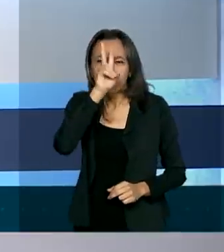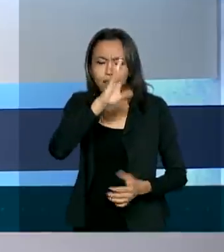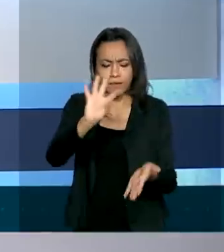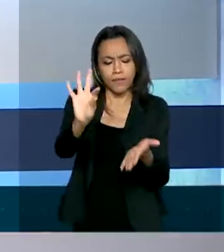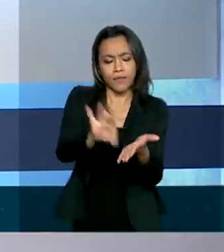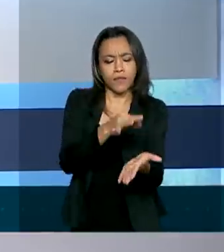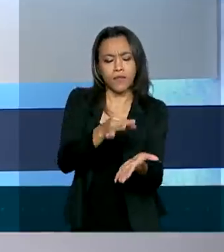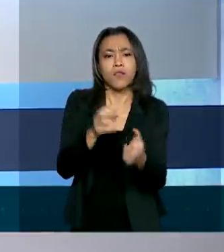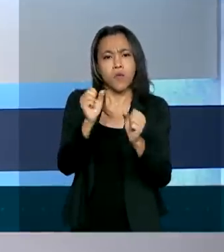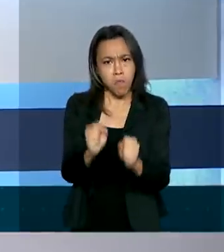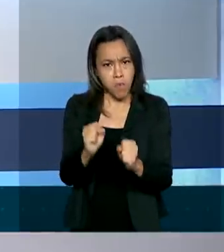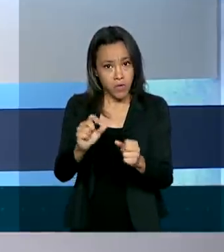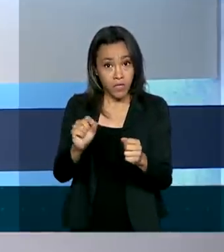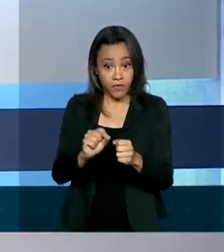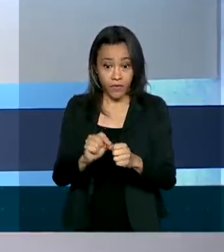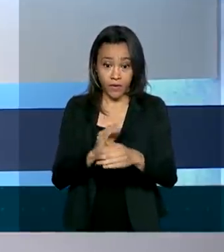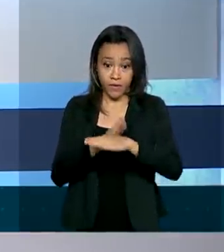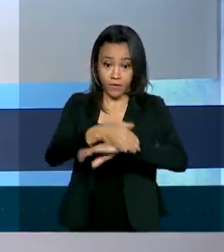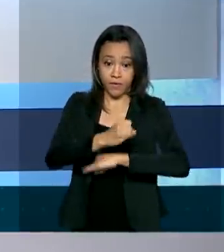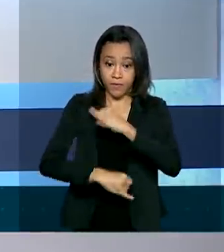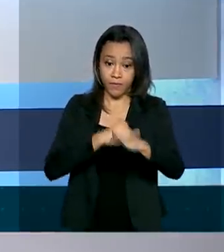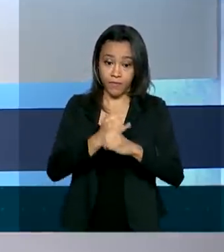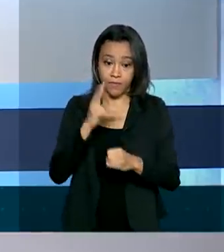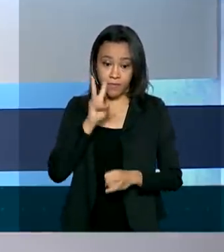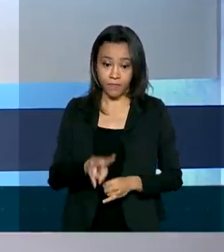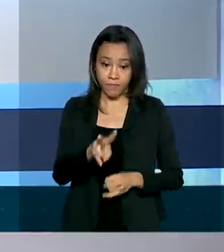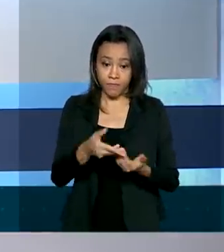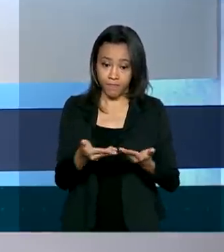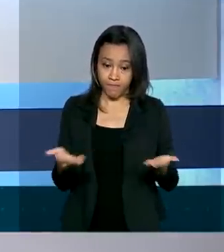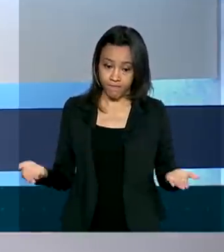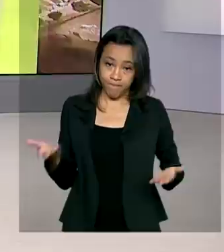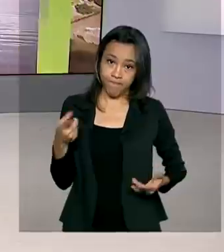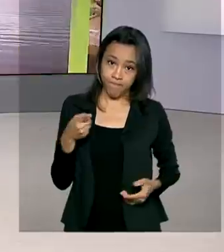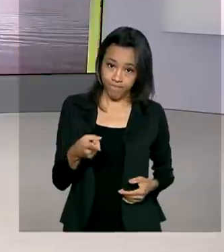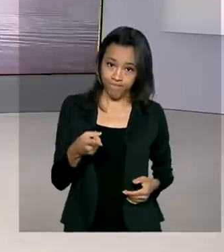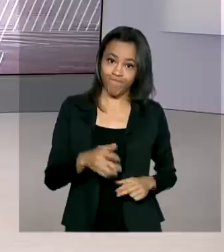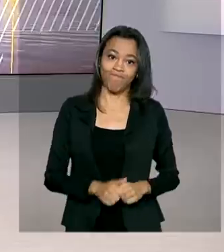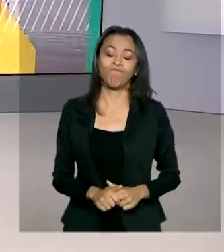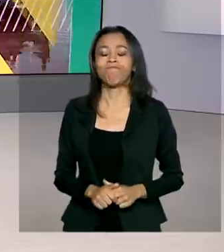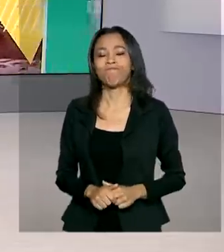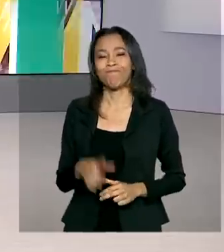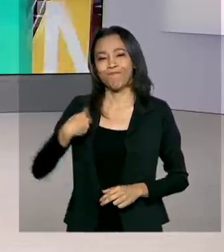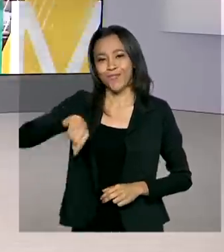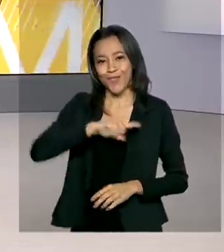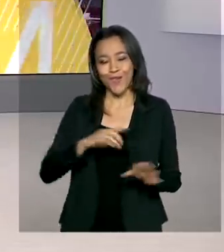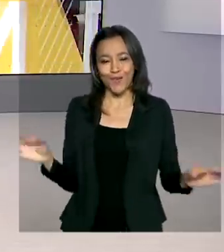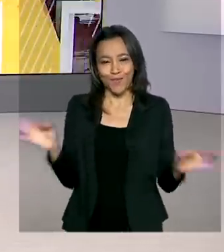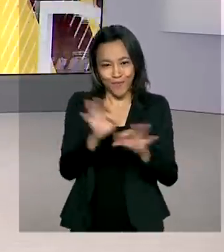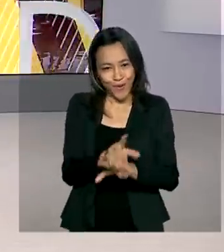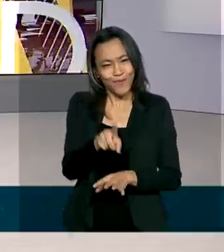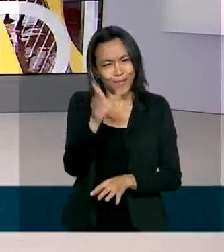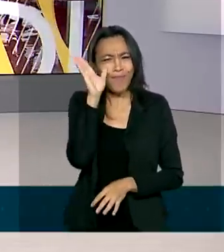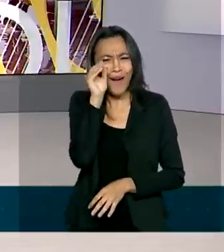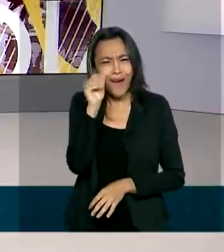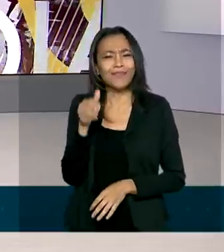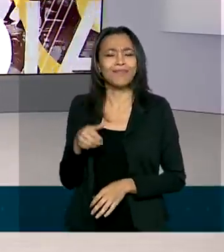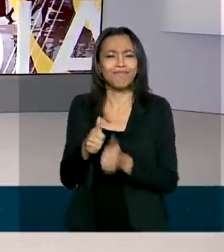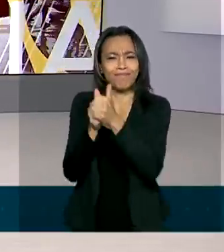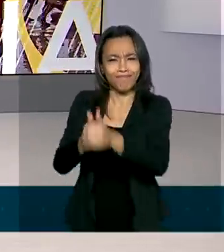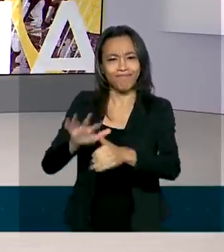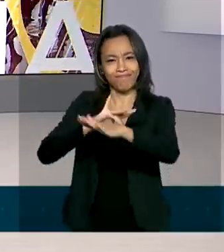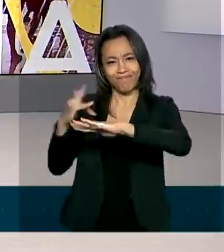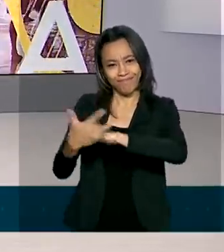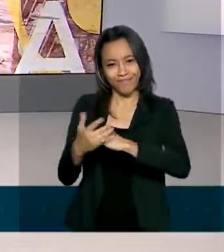podem ser feitas na página enem.inep.gov.br. A gente fica por aqui, nos acompanhe também pelas redes